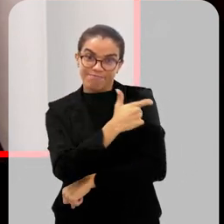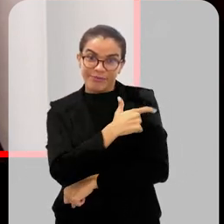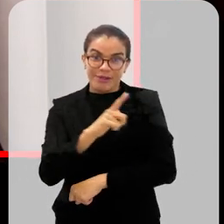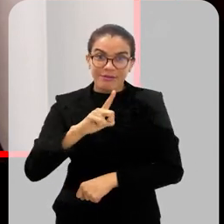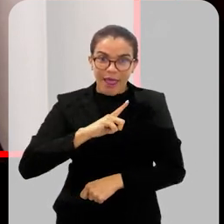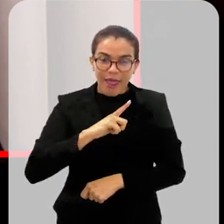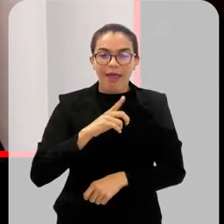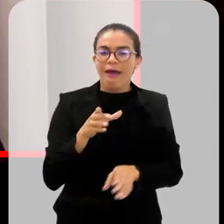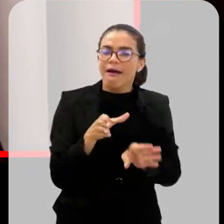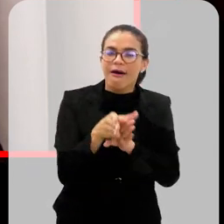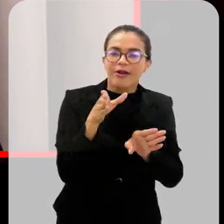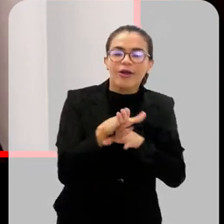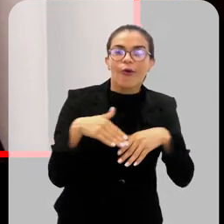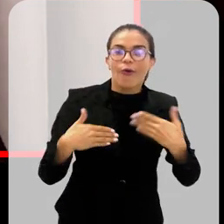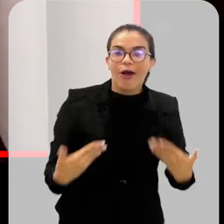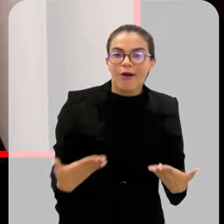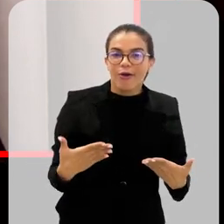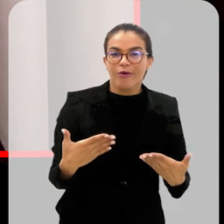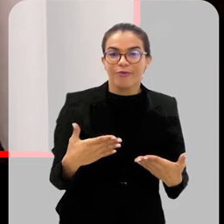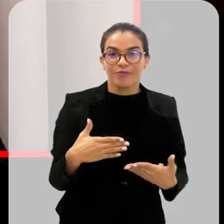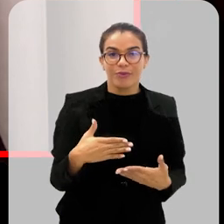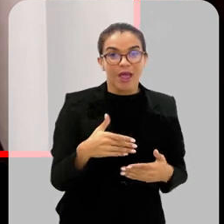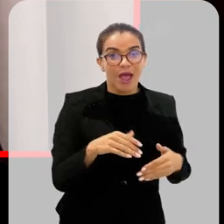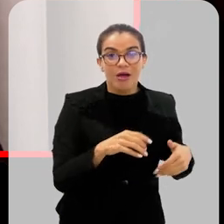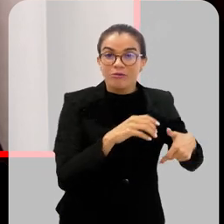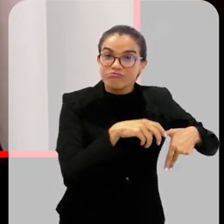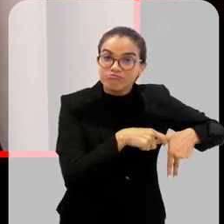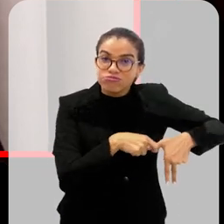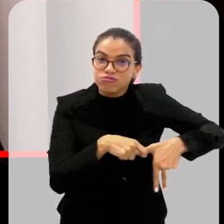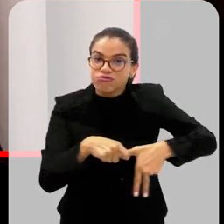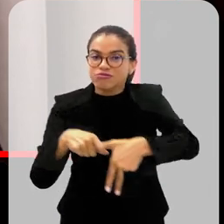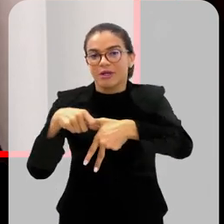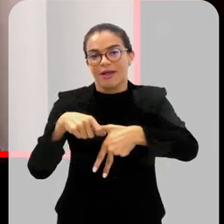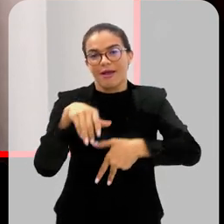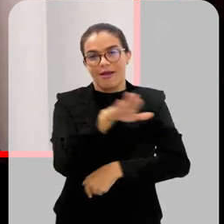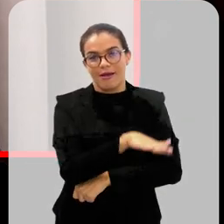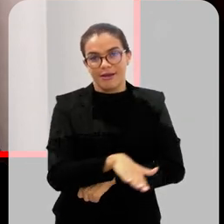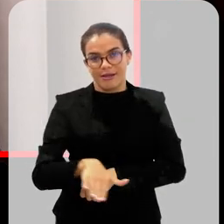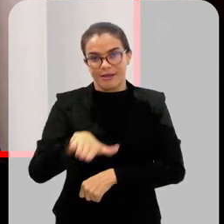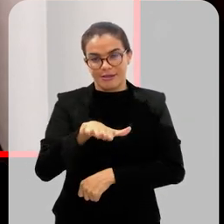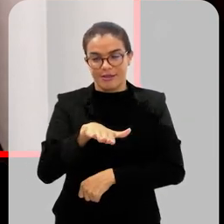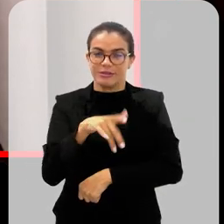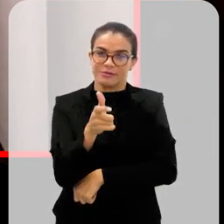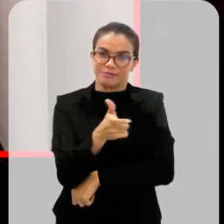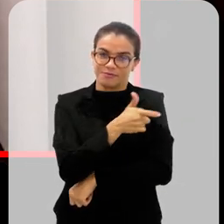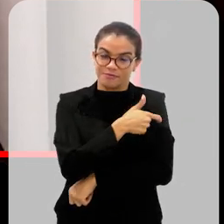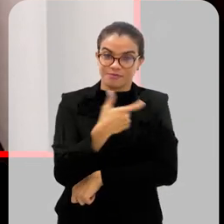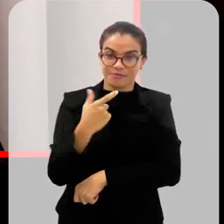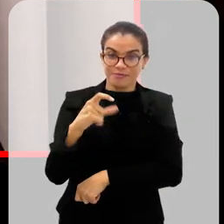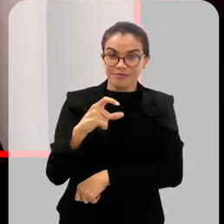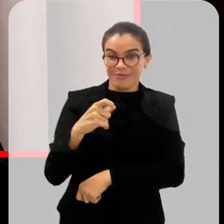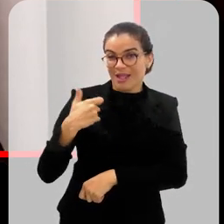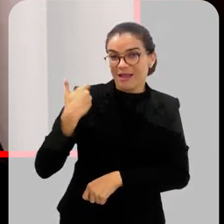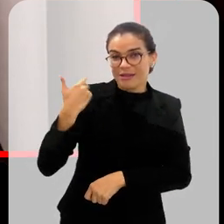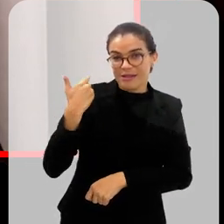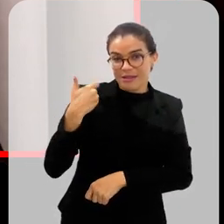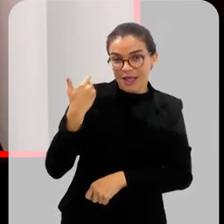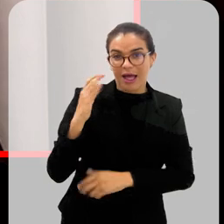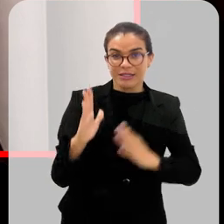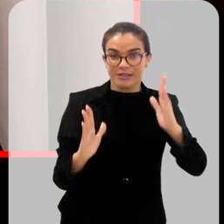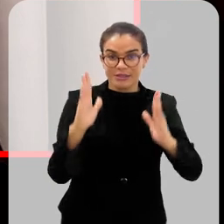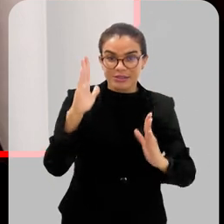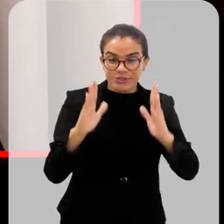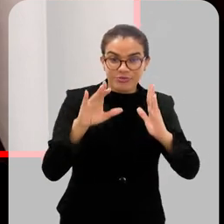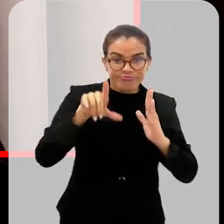município, a recomendação é que você leve a sua criança para tomar, seu adolescente para tomar. Essa faixa etária, ela